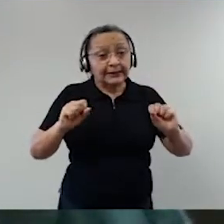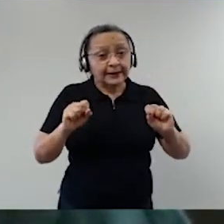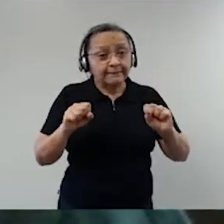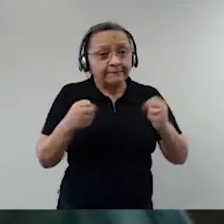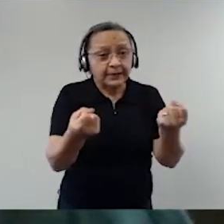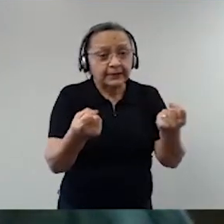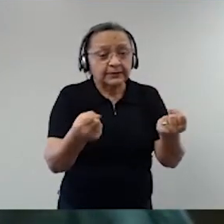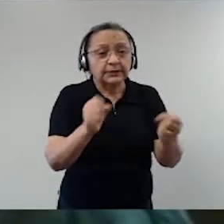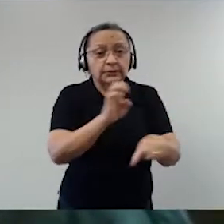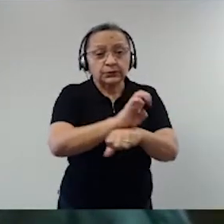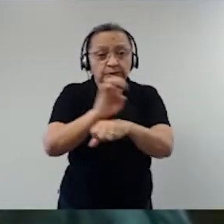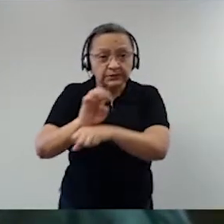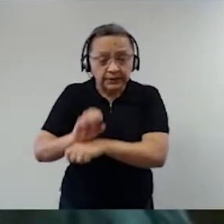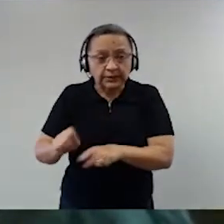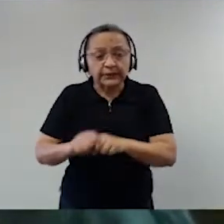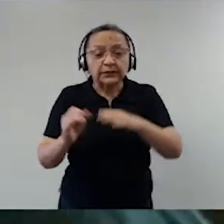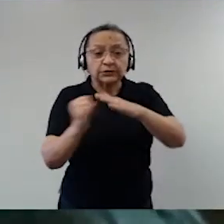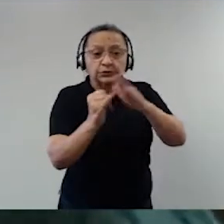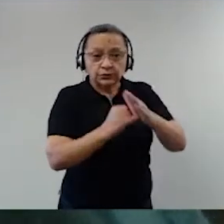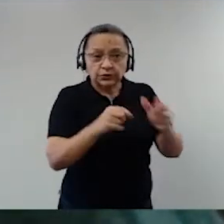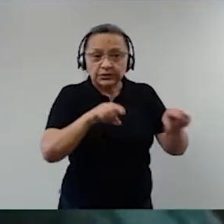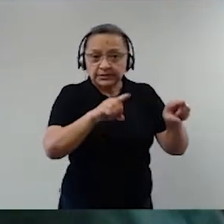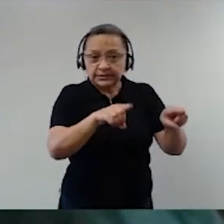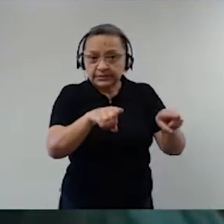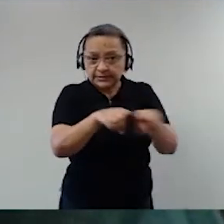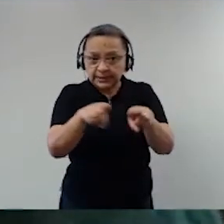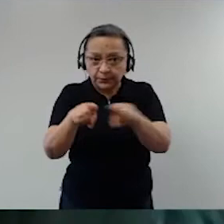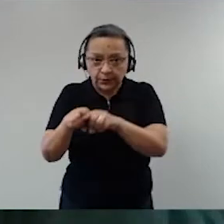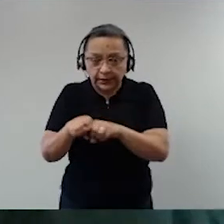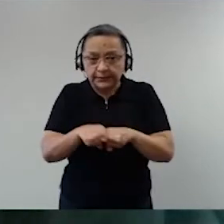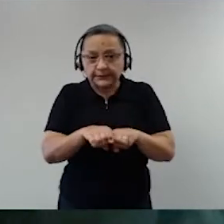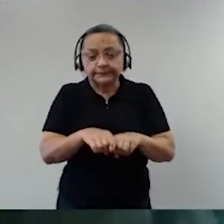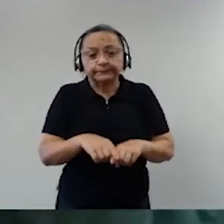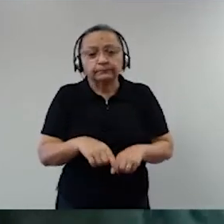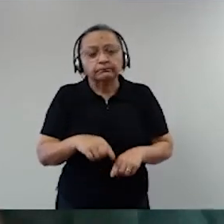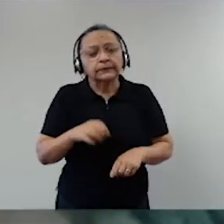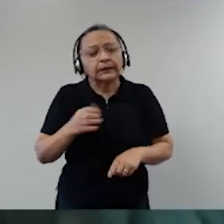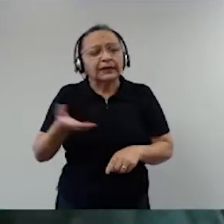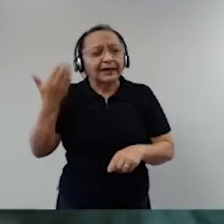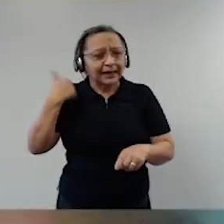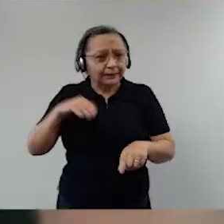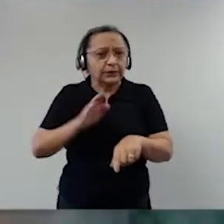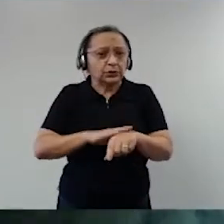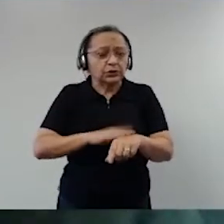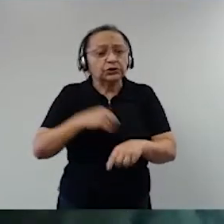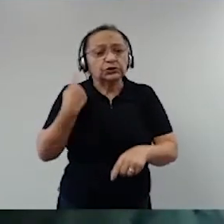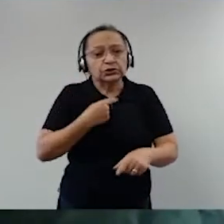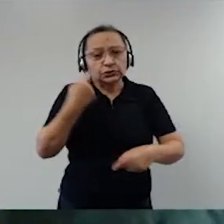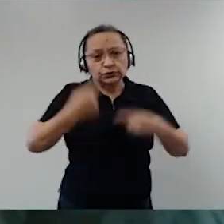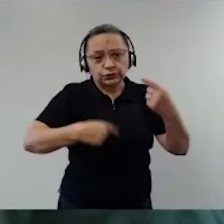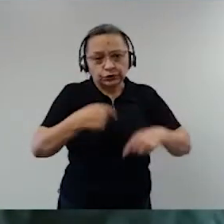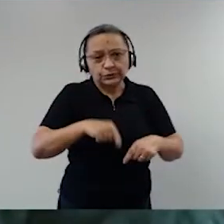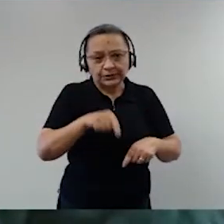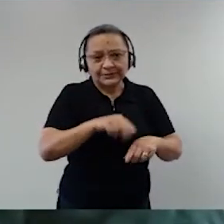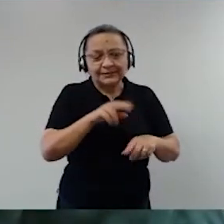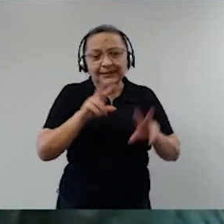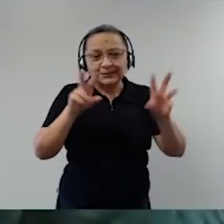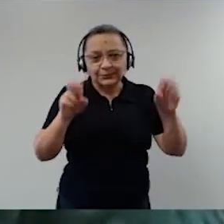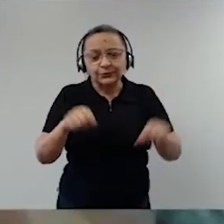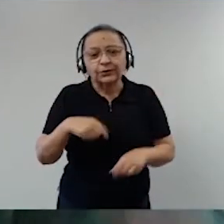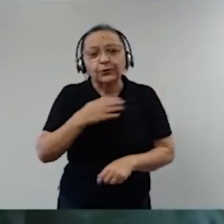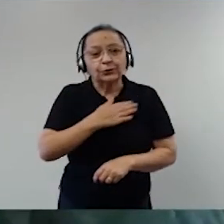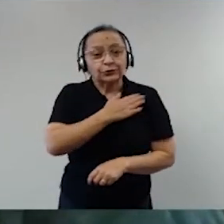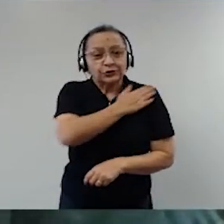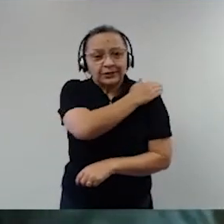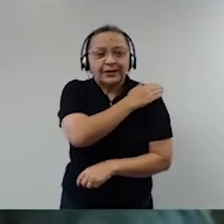e das instituições democráticas. Quando nós discutimos aquilo, inclusive, o general Santa Cruz deve